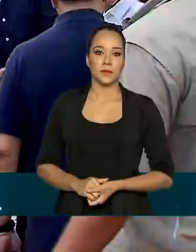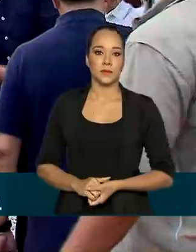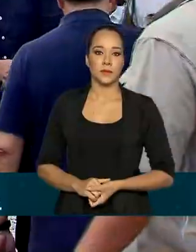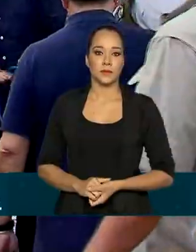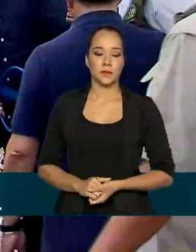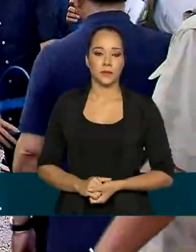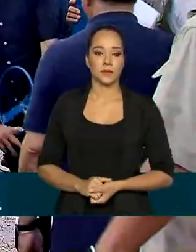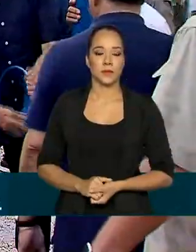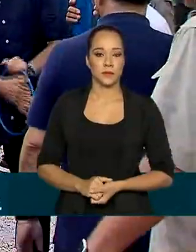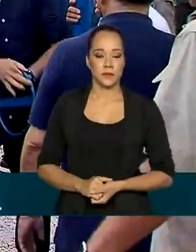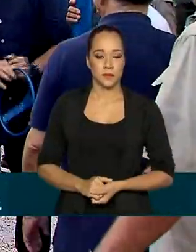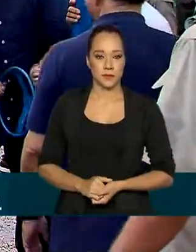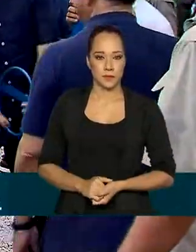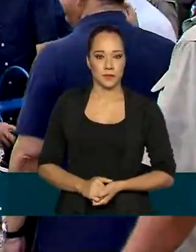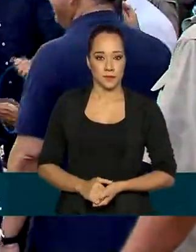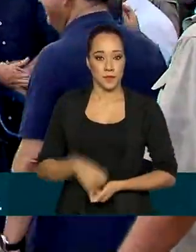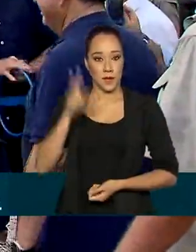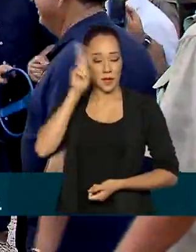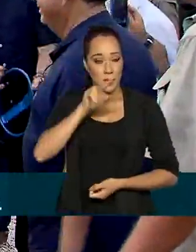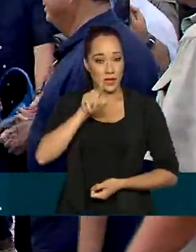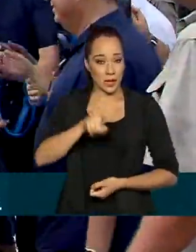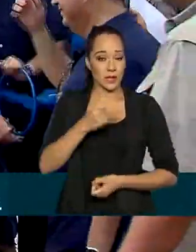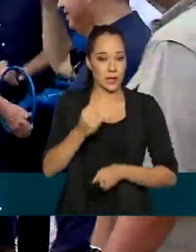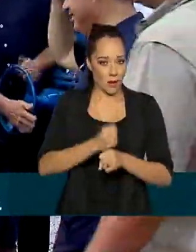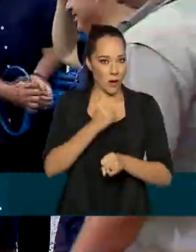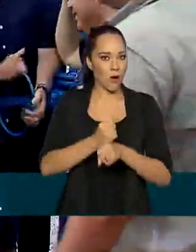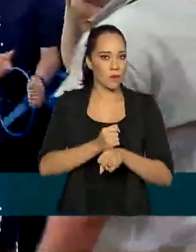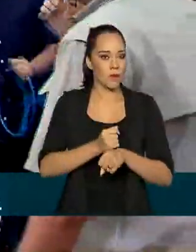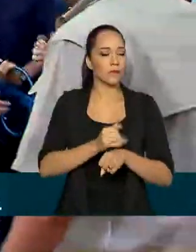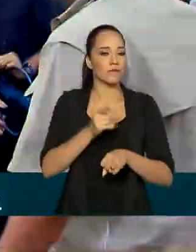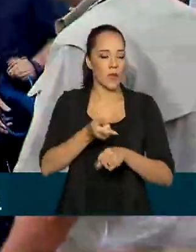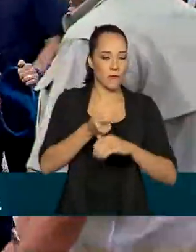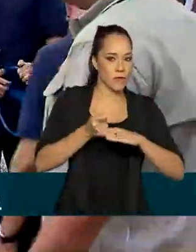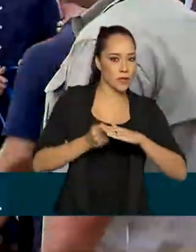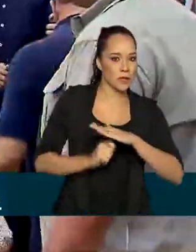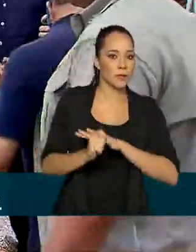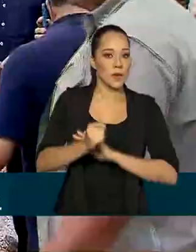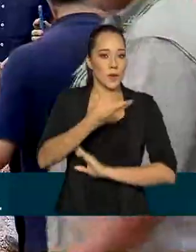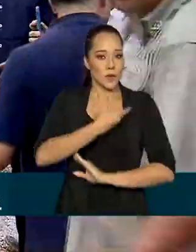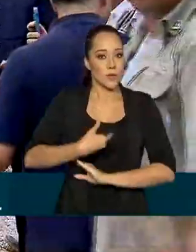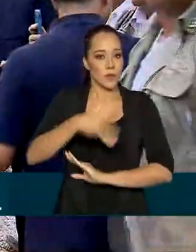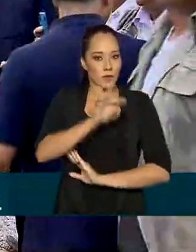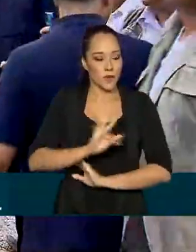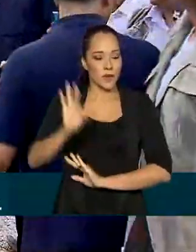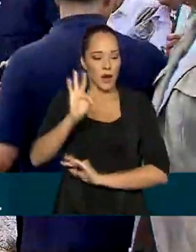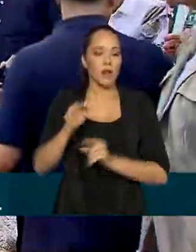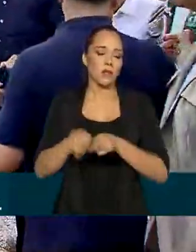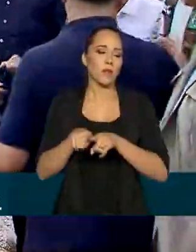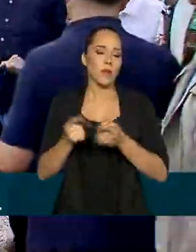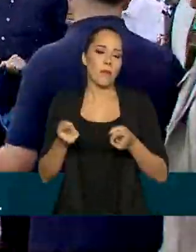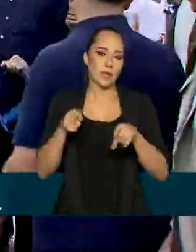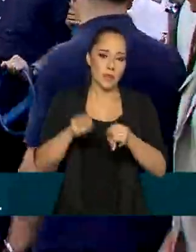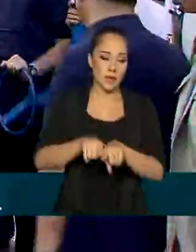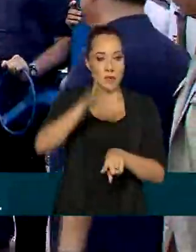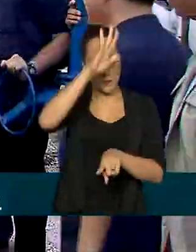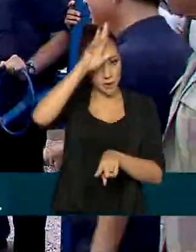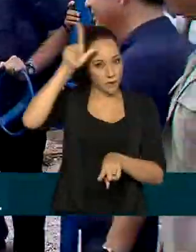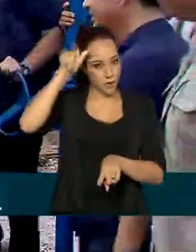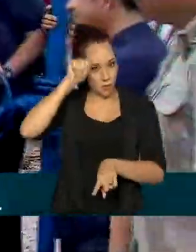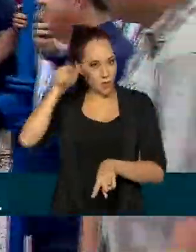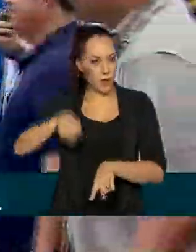Lembrando que a obra tem esse financiamento federal e conta com parcerias da prefeitura local.